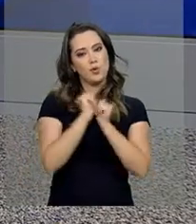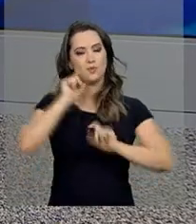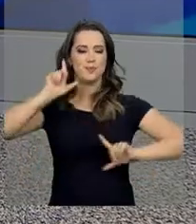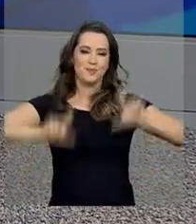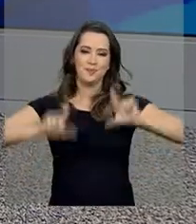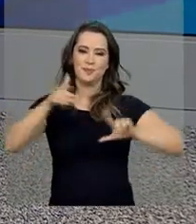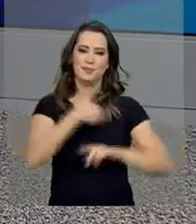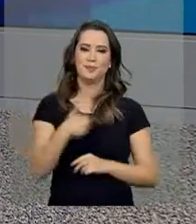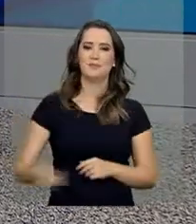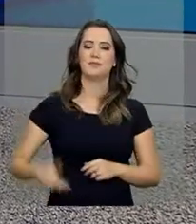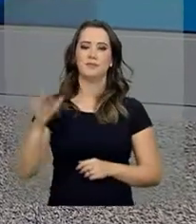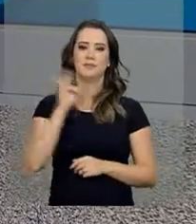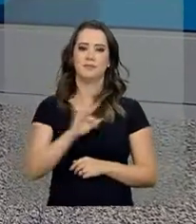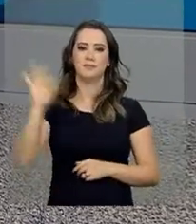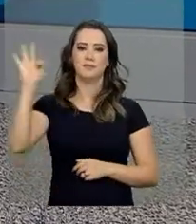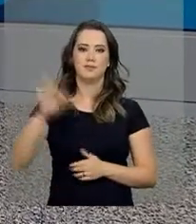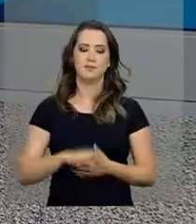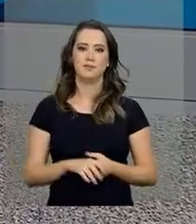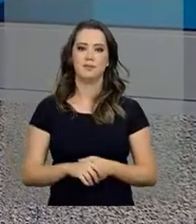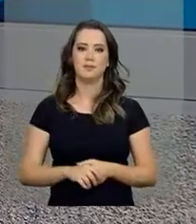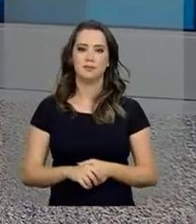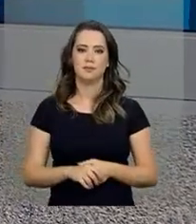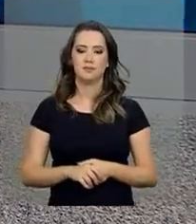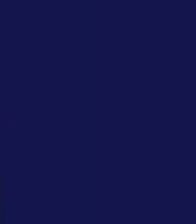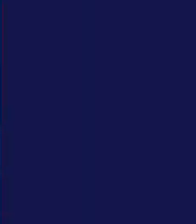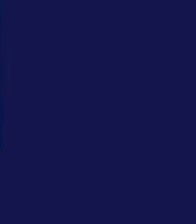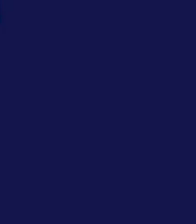aqui na NBR, a TV do Governo Federal. Tchau.